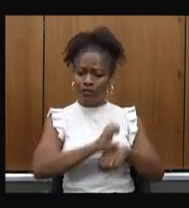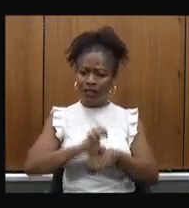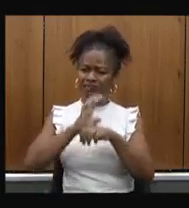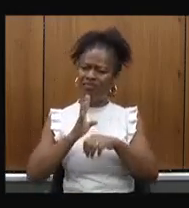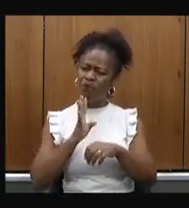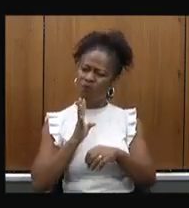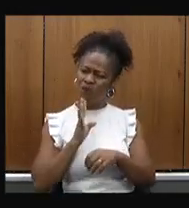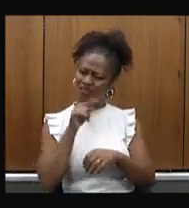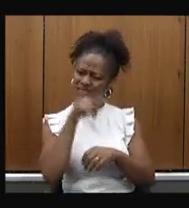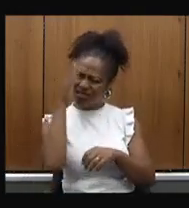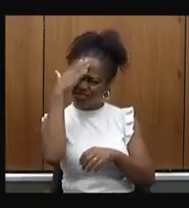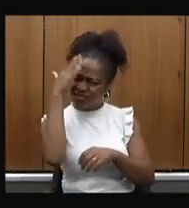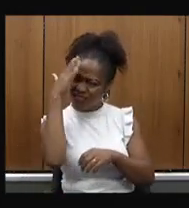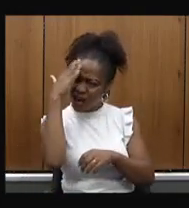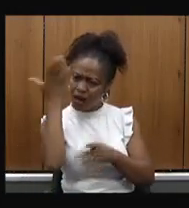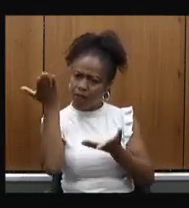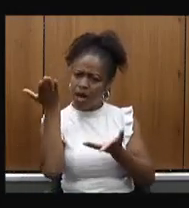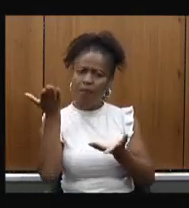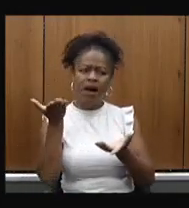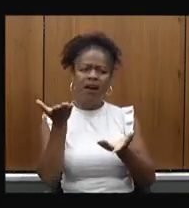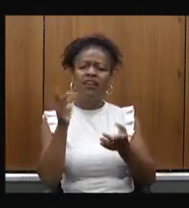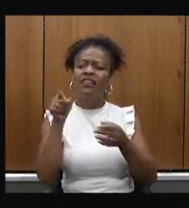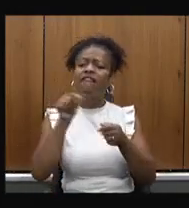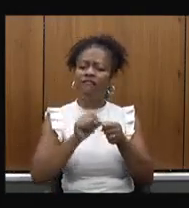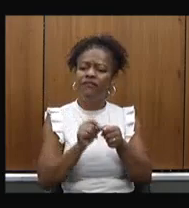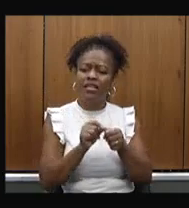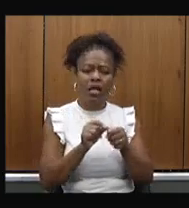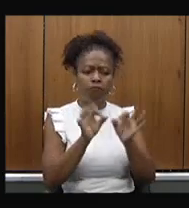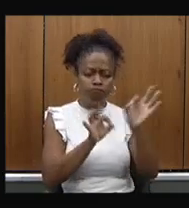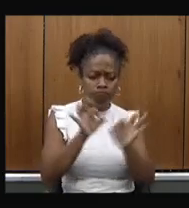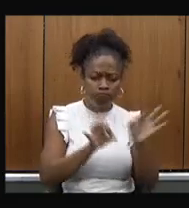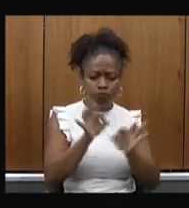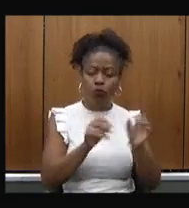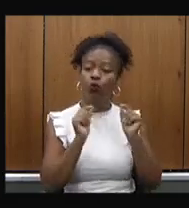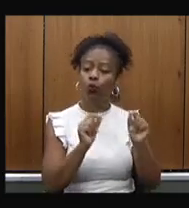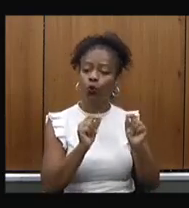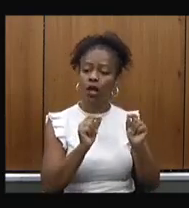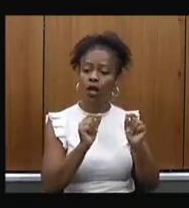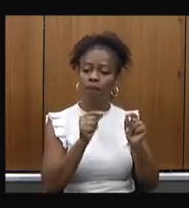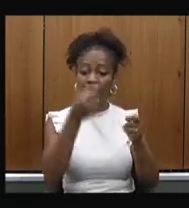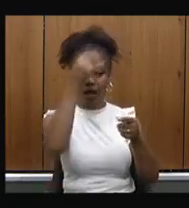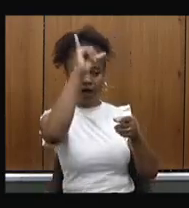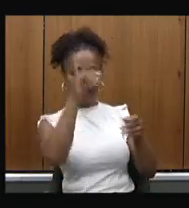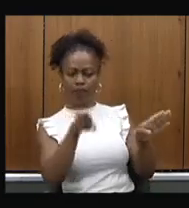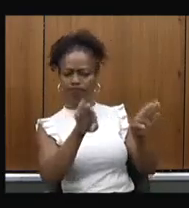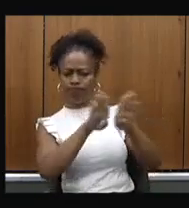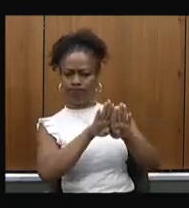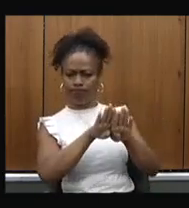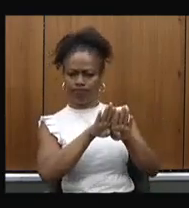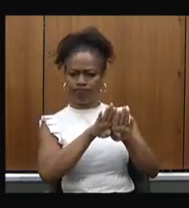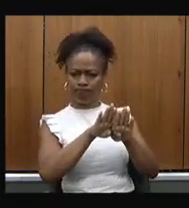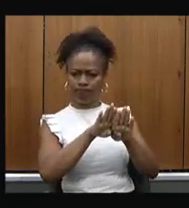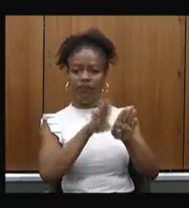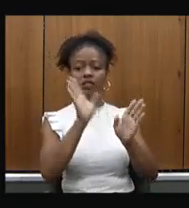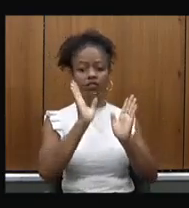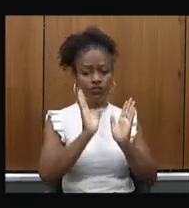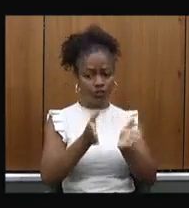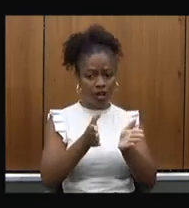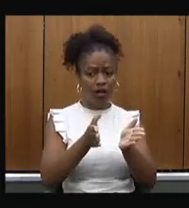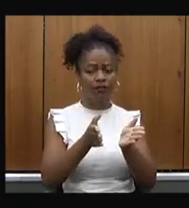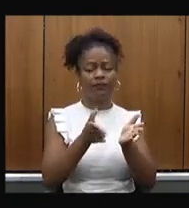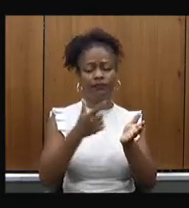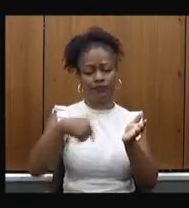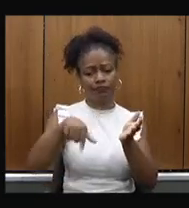medidas estão sendo tomadas para que isso não ocorra nós já vivemos lá atrás o fechamento